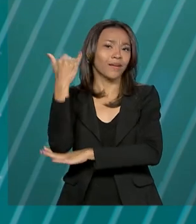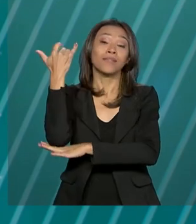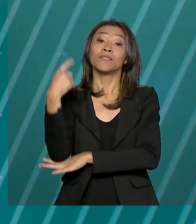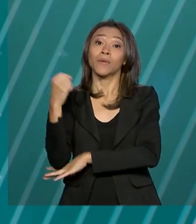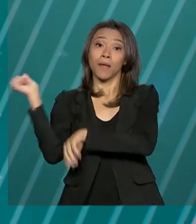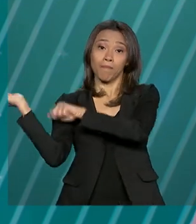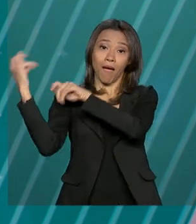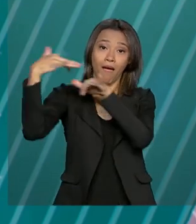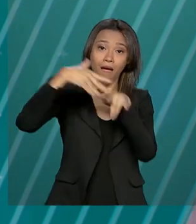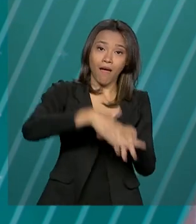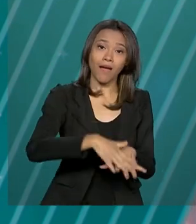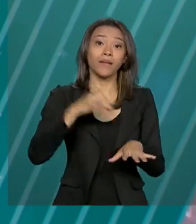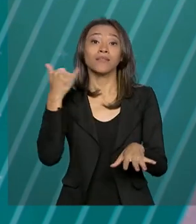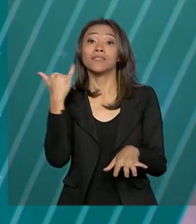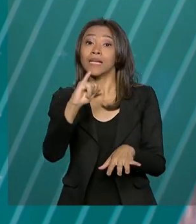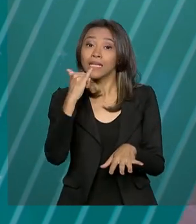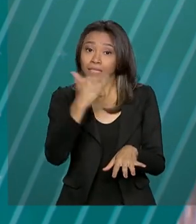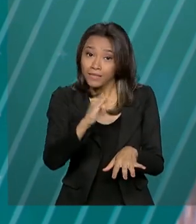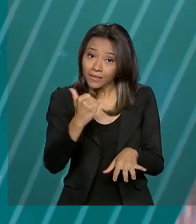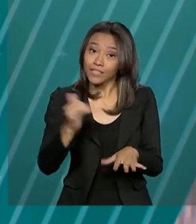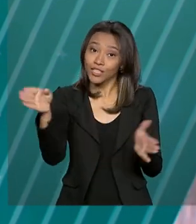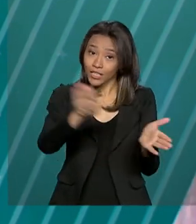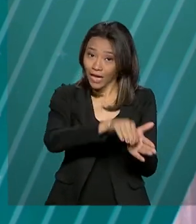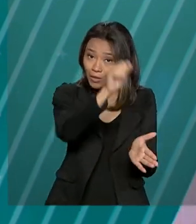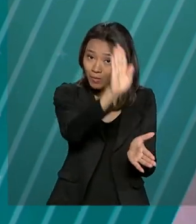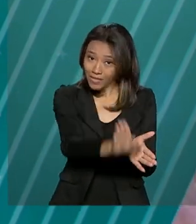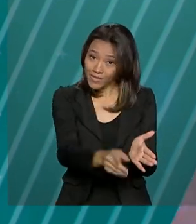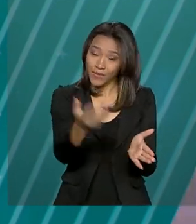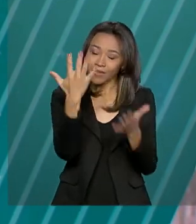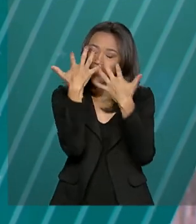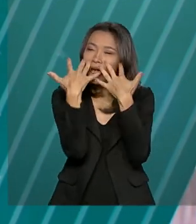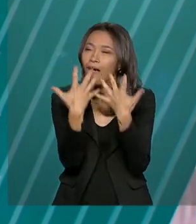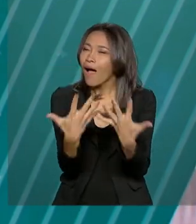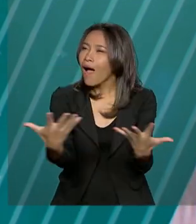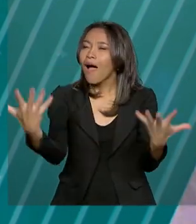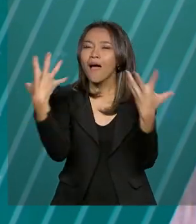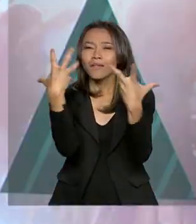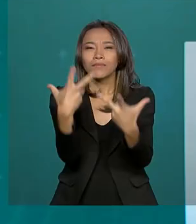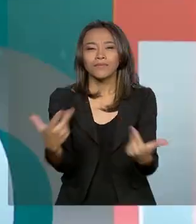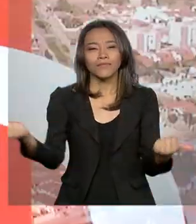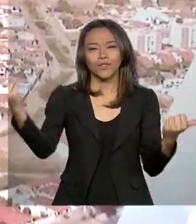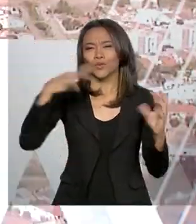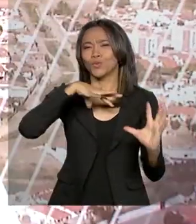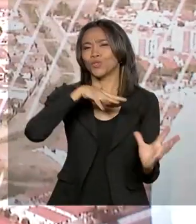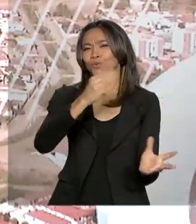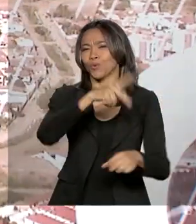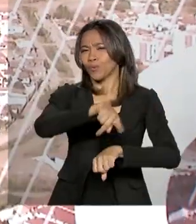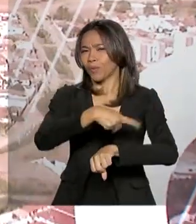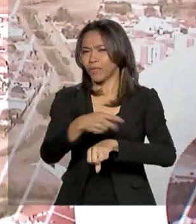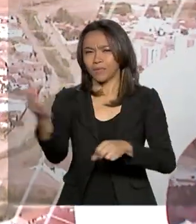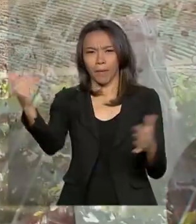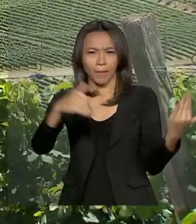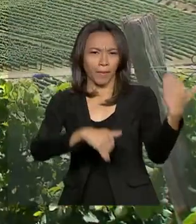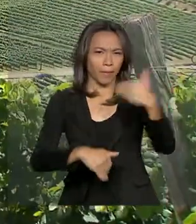italianos ao Brasil. Tradições e cenários de magia que atraem turistas de todo o país.